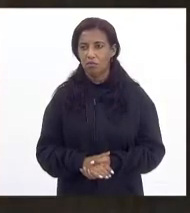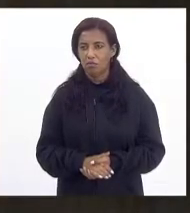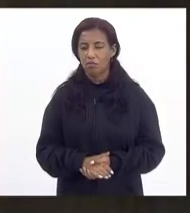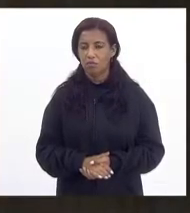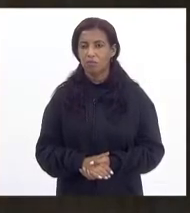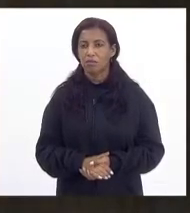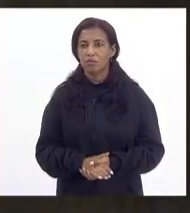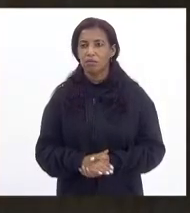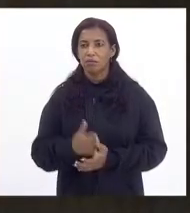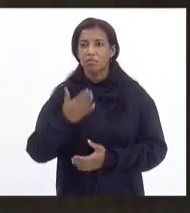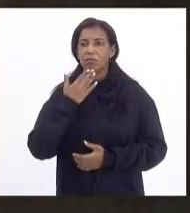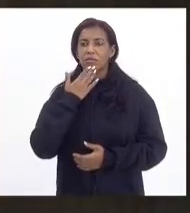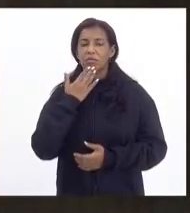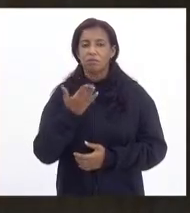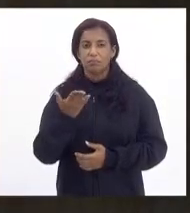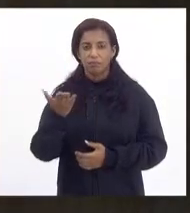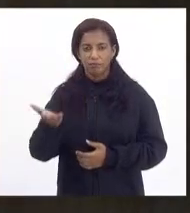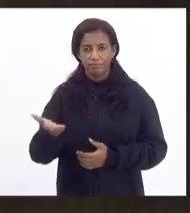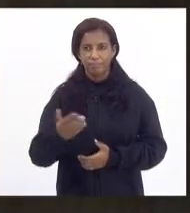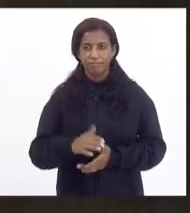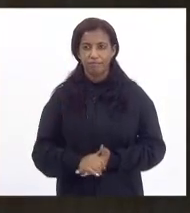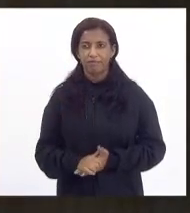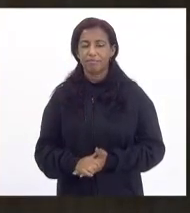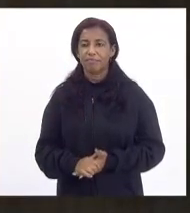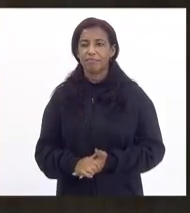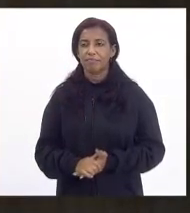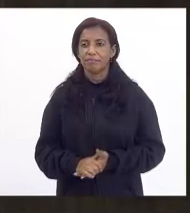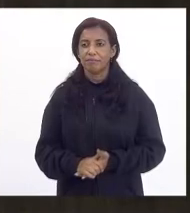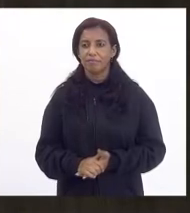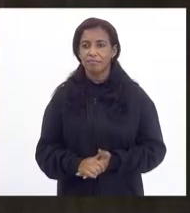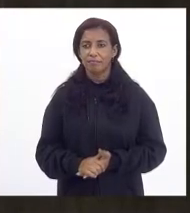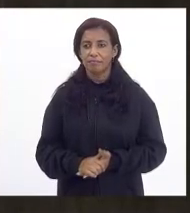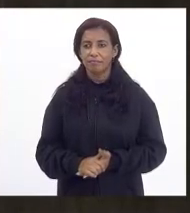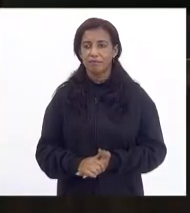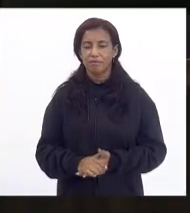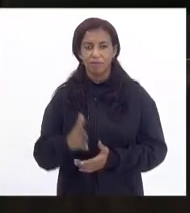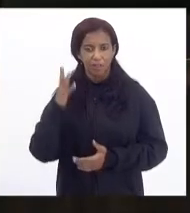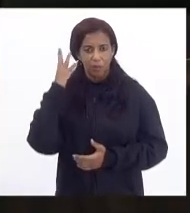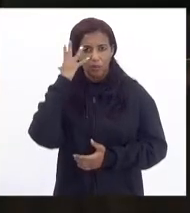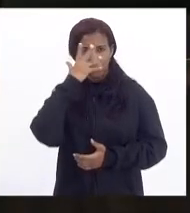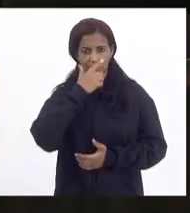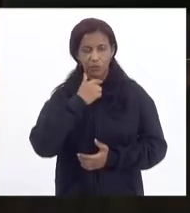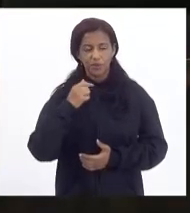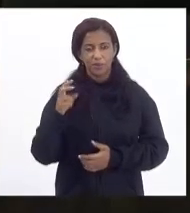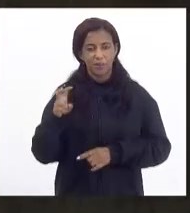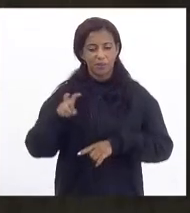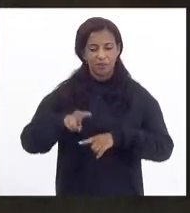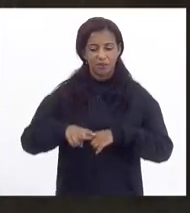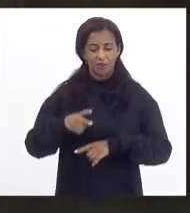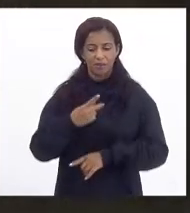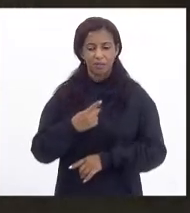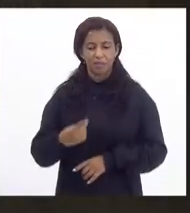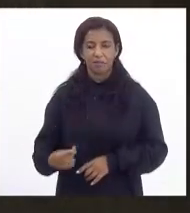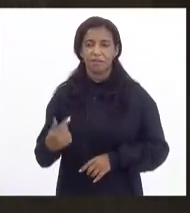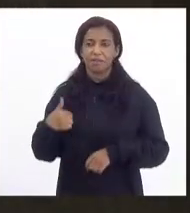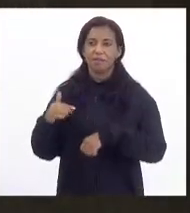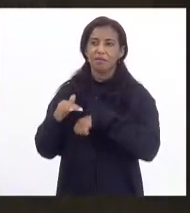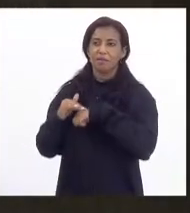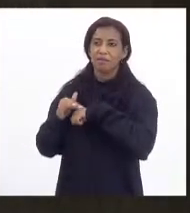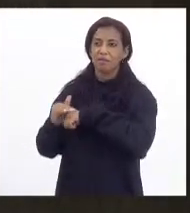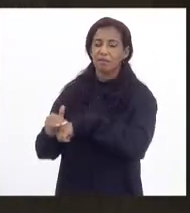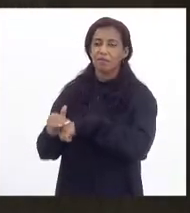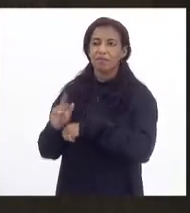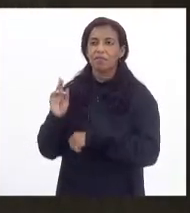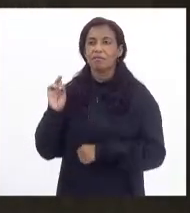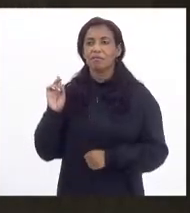pedir vossa excelência, você está lindíssima aí coordenando a gente hoje, presidindo. Eu tava conversando com o pessoal